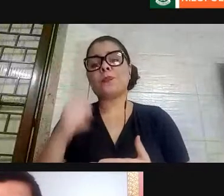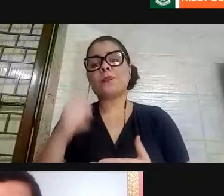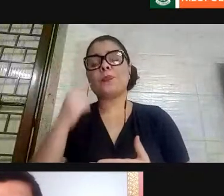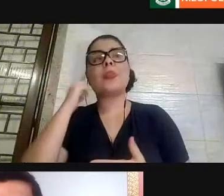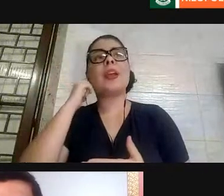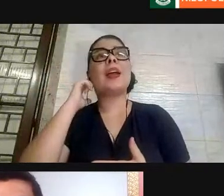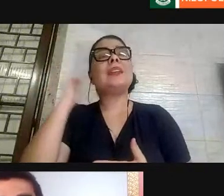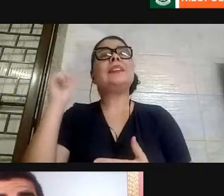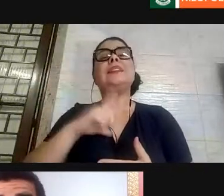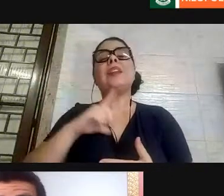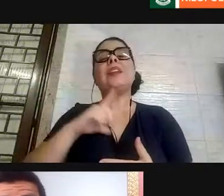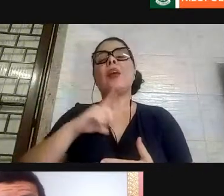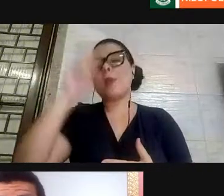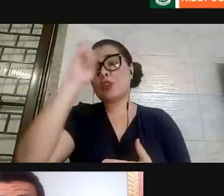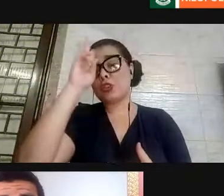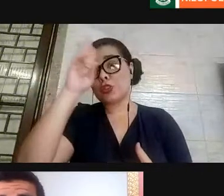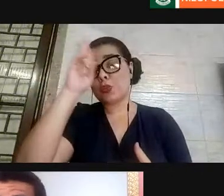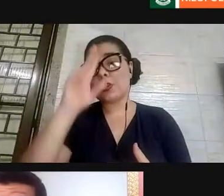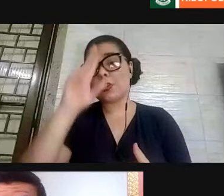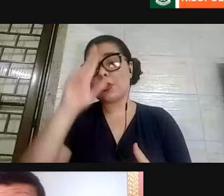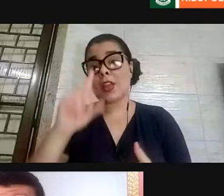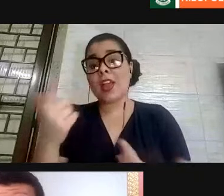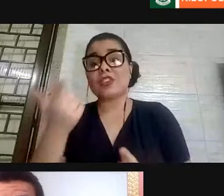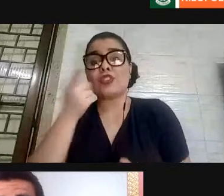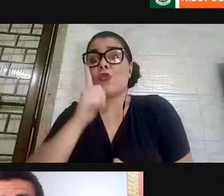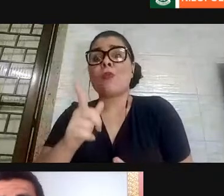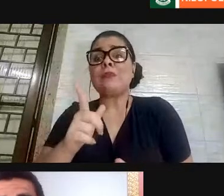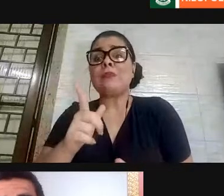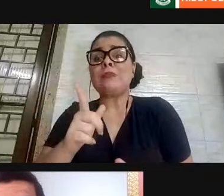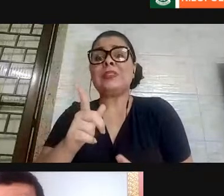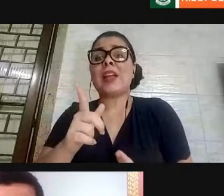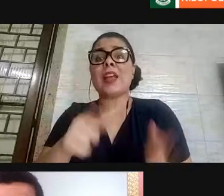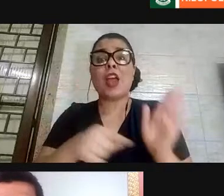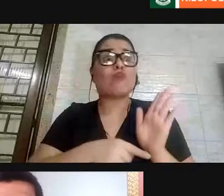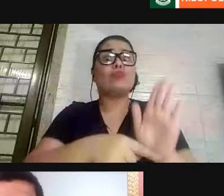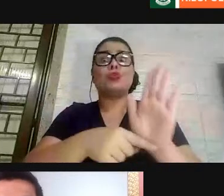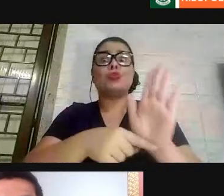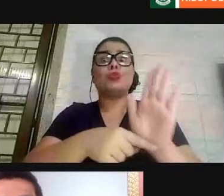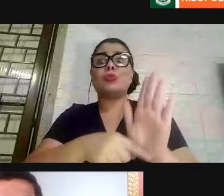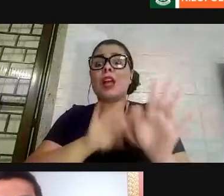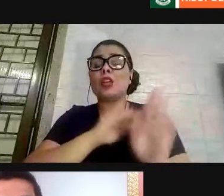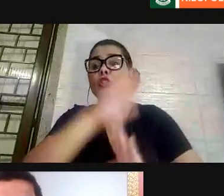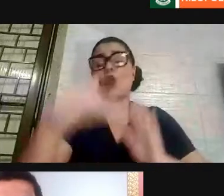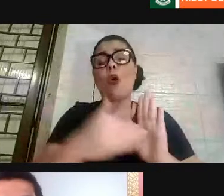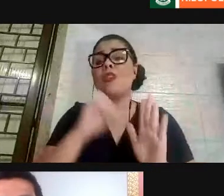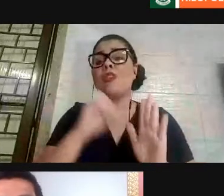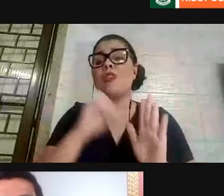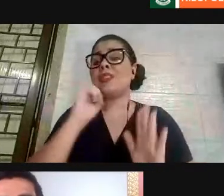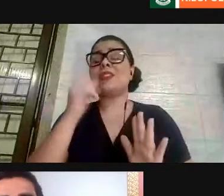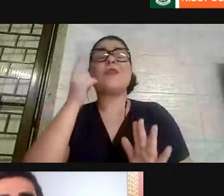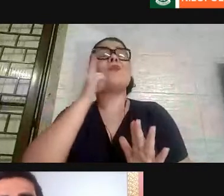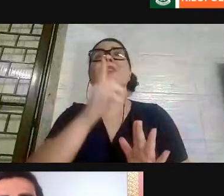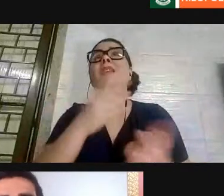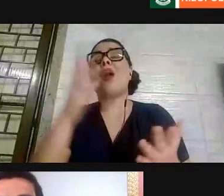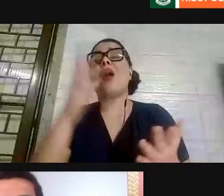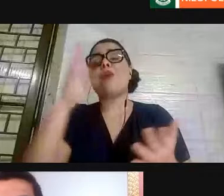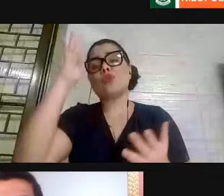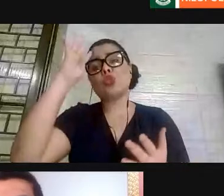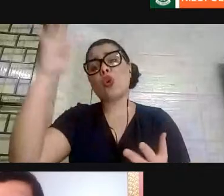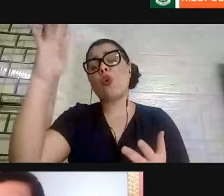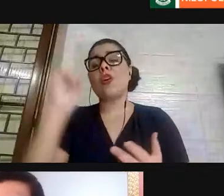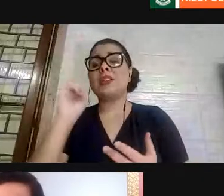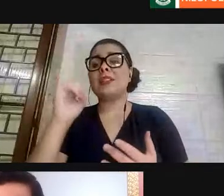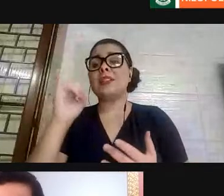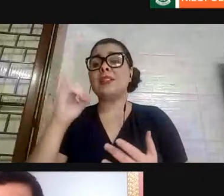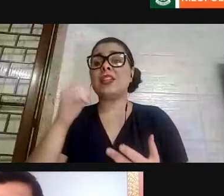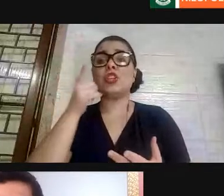pouco, de que a gente realmente não consegue salvar todo mundo. A gente tenta. Bom seria se a gente conseguisse ampliar esse